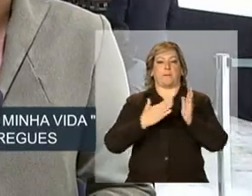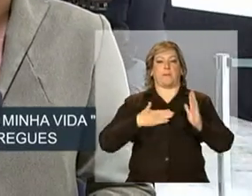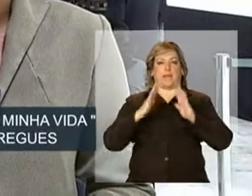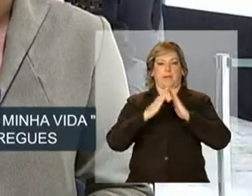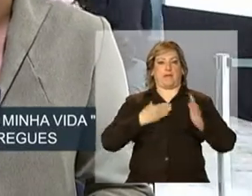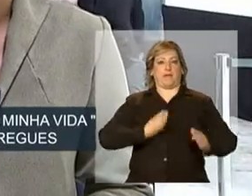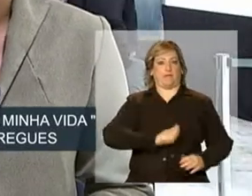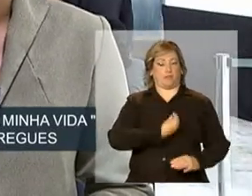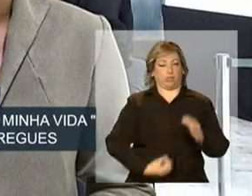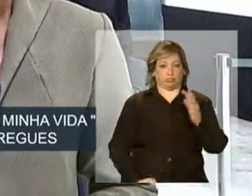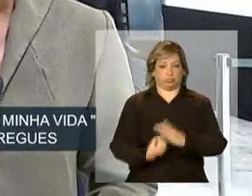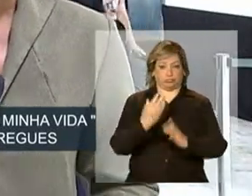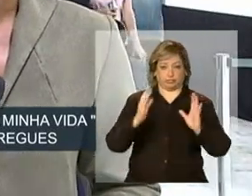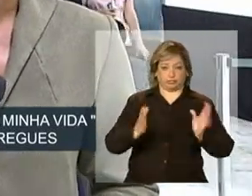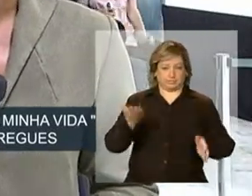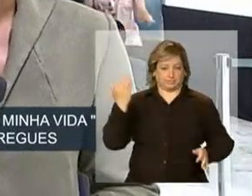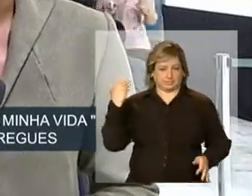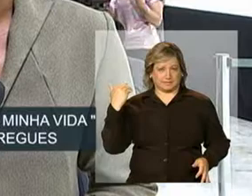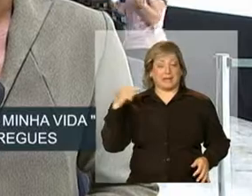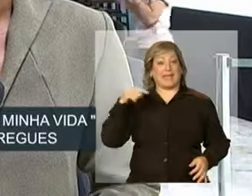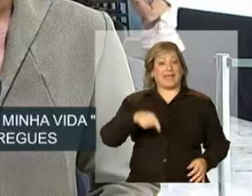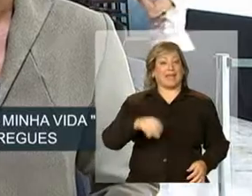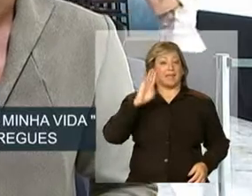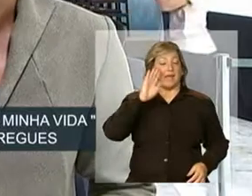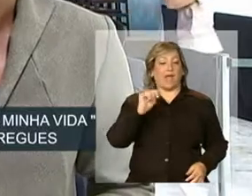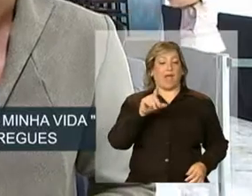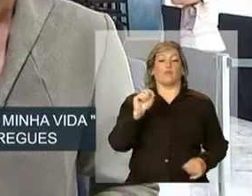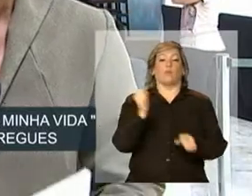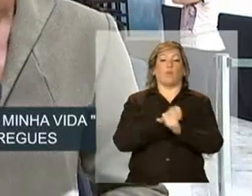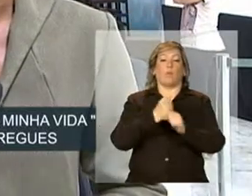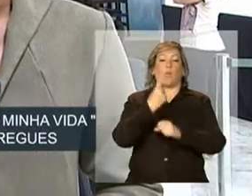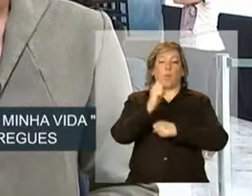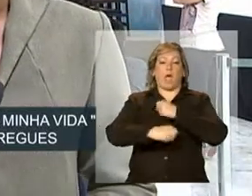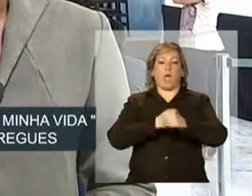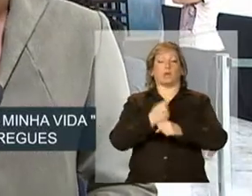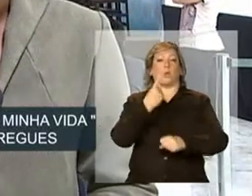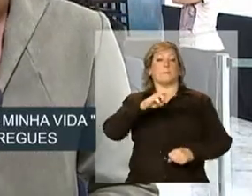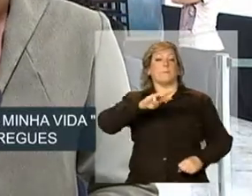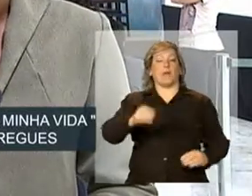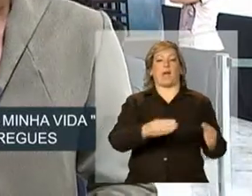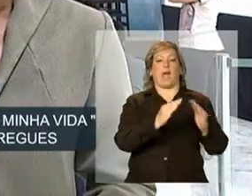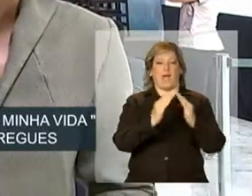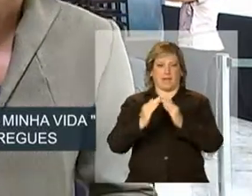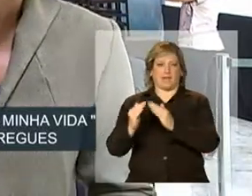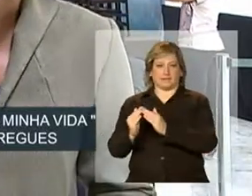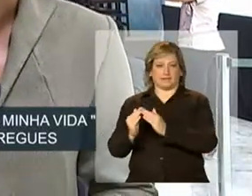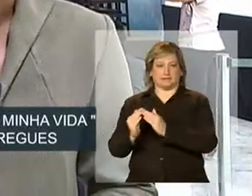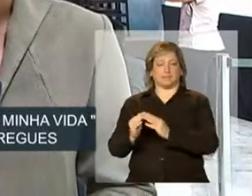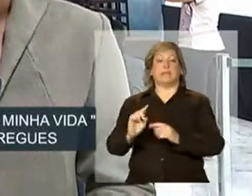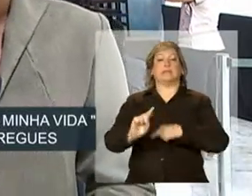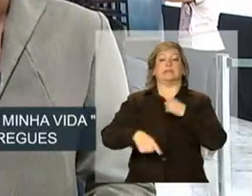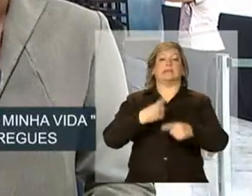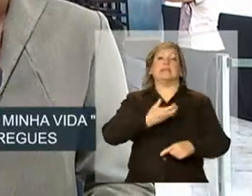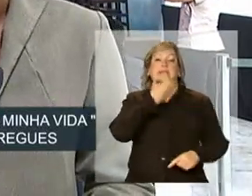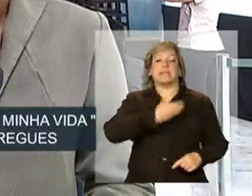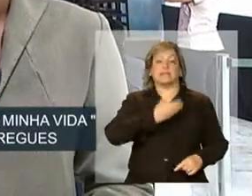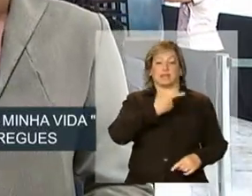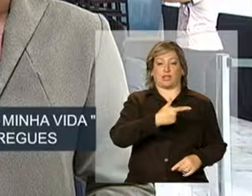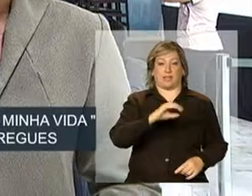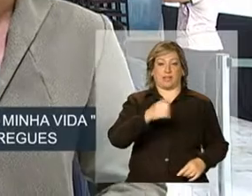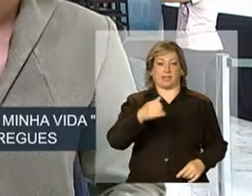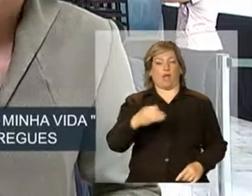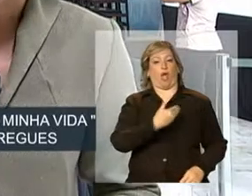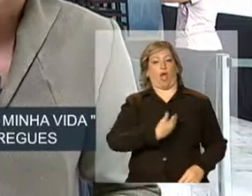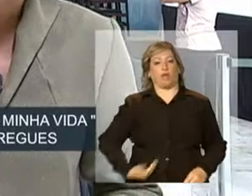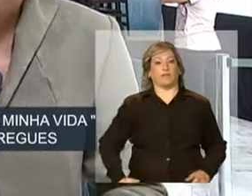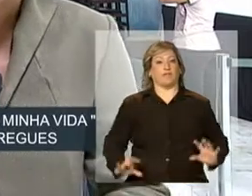Minha Vida foi lançada, a meta era construir em um ano um milhão de casas. Em dezembro de 2010, o